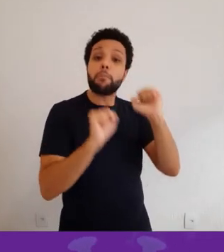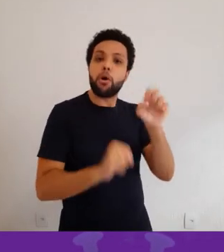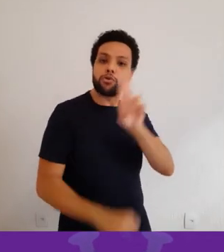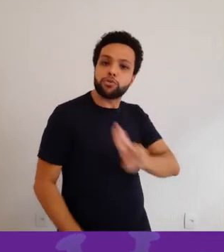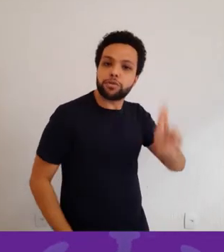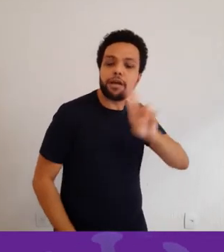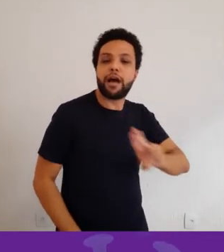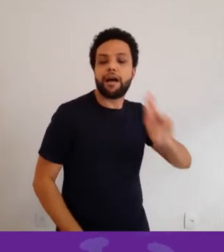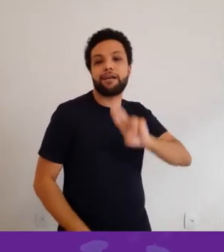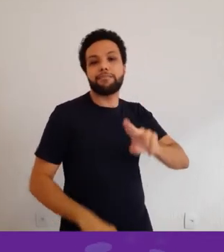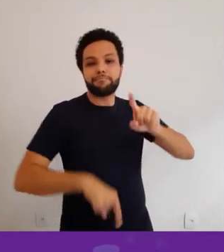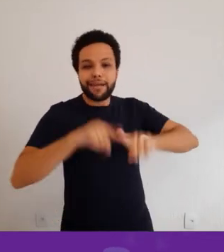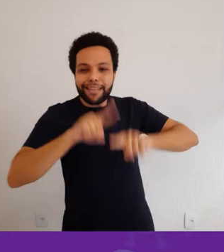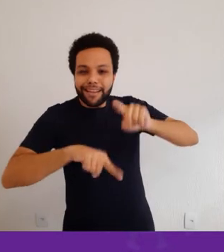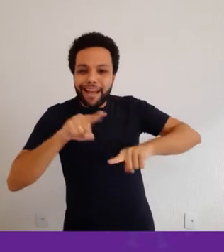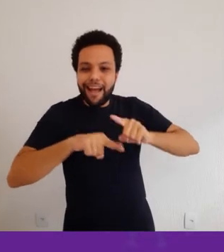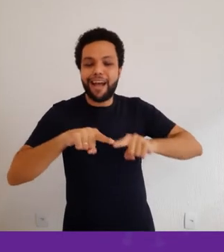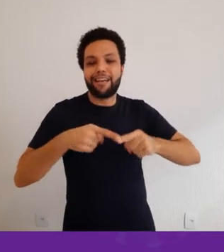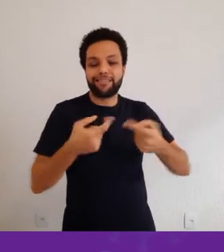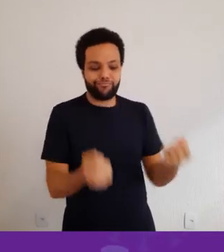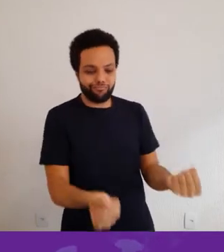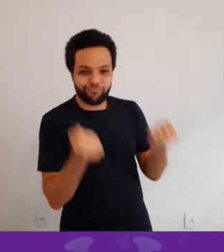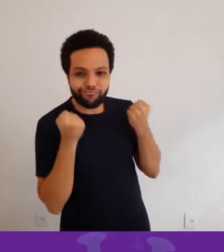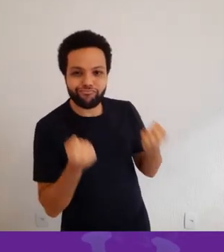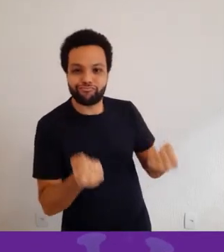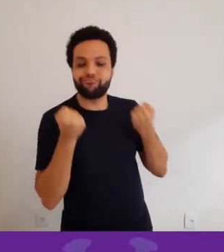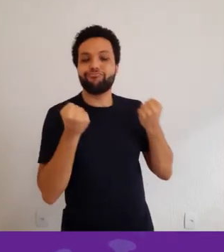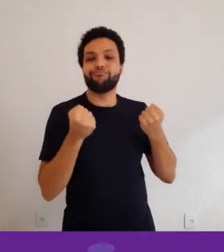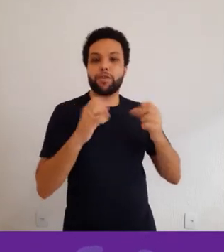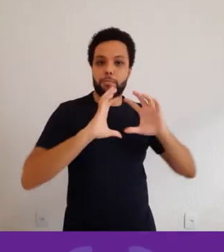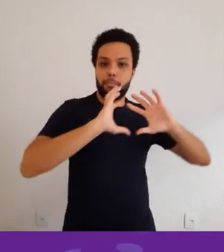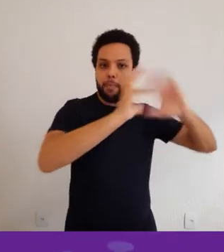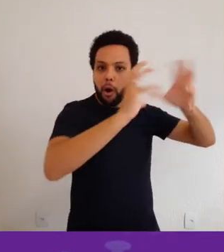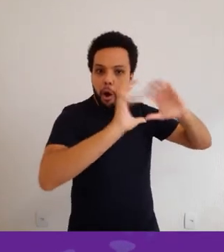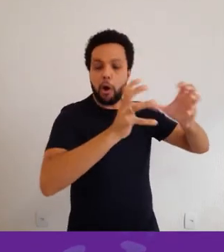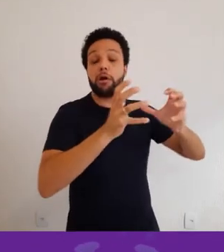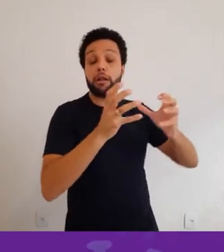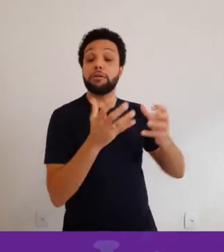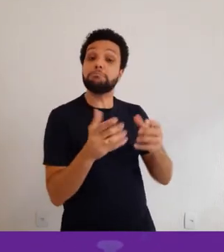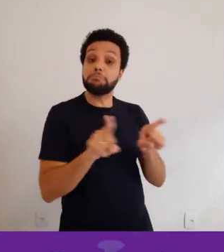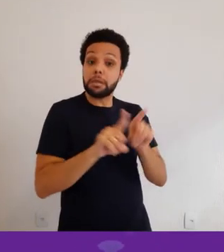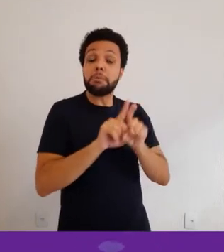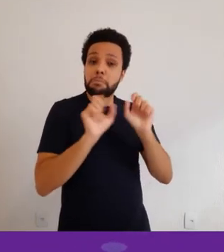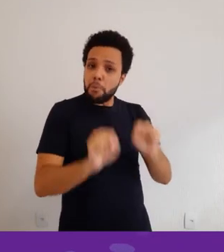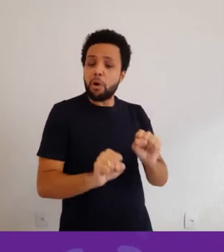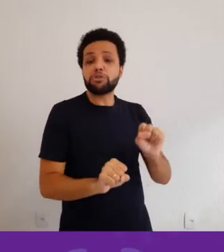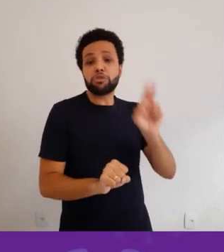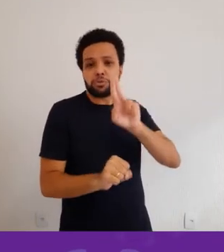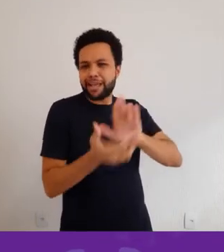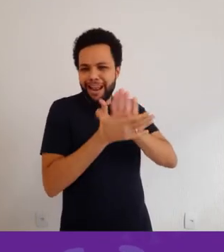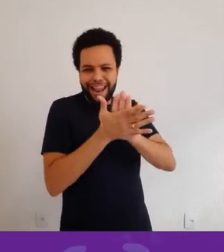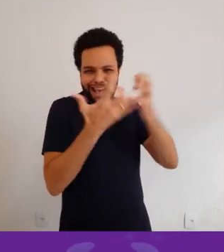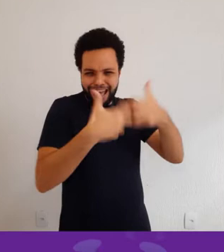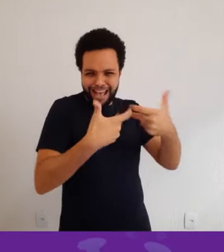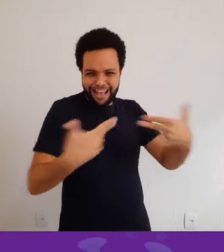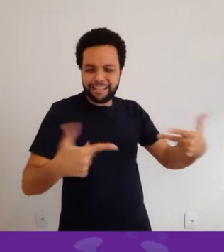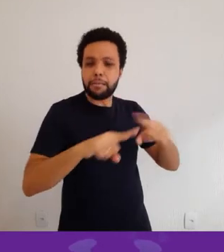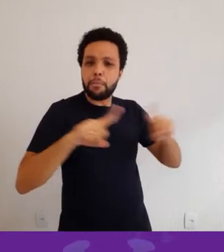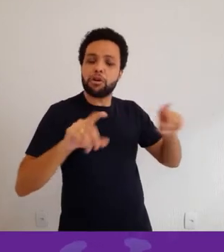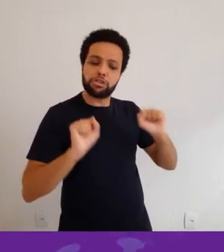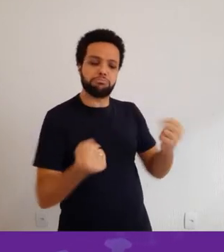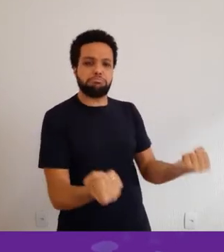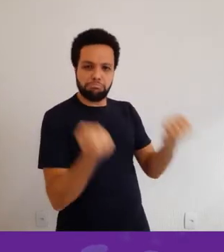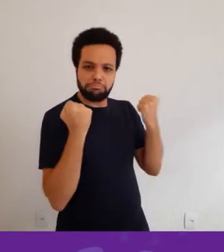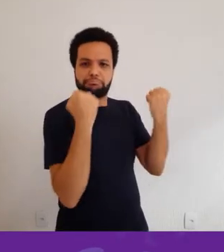pessoas podem improvisar alguns equipamentos ou materiais em casa para fazer exercícios ou até fazer alguns exercícios